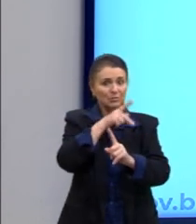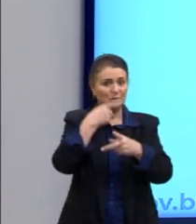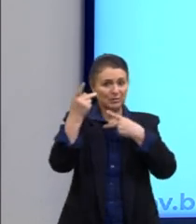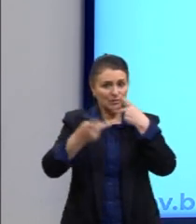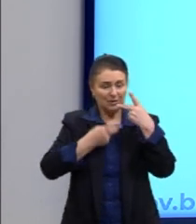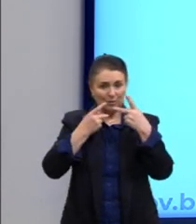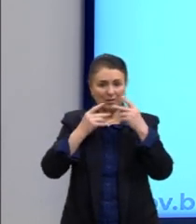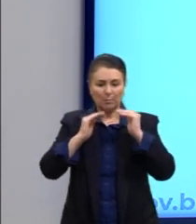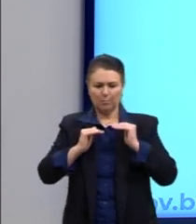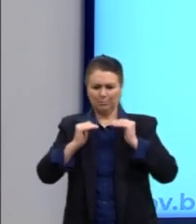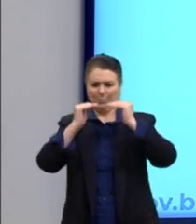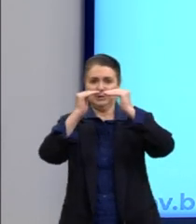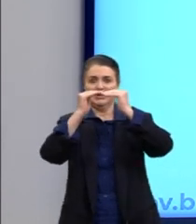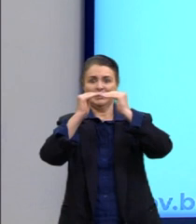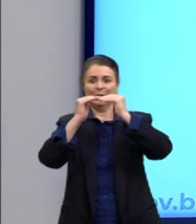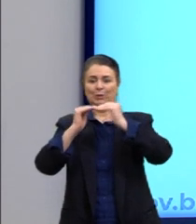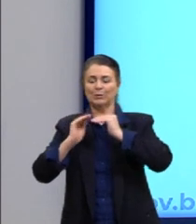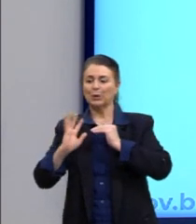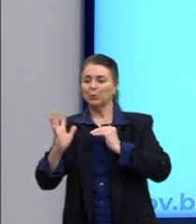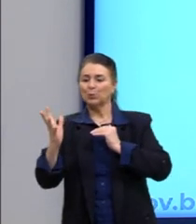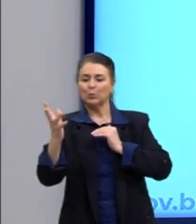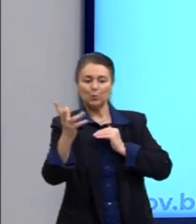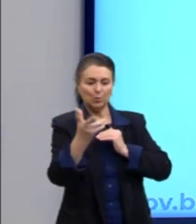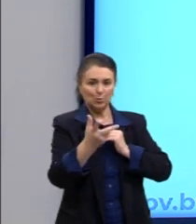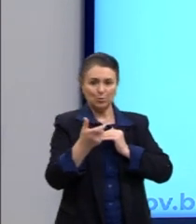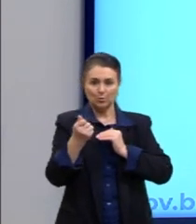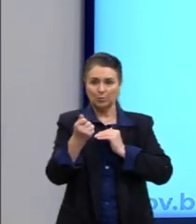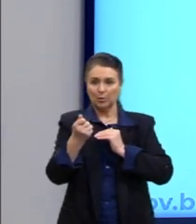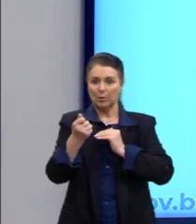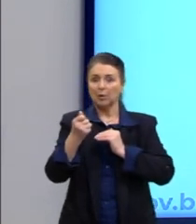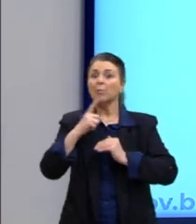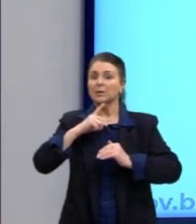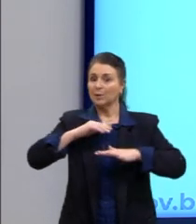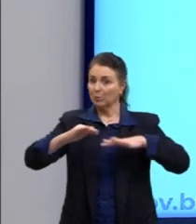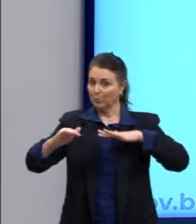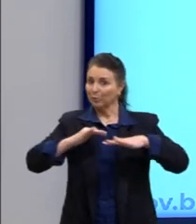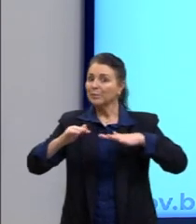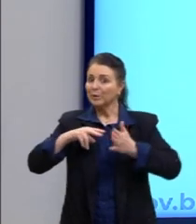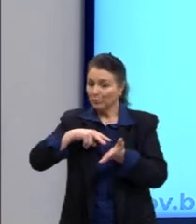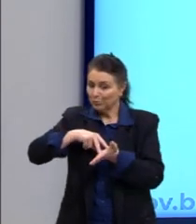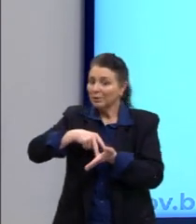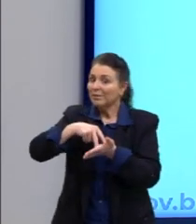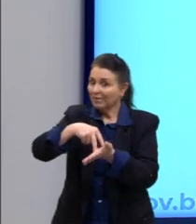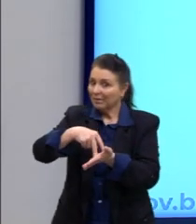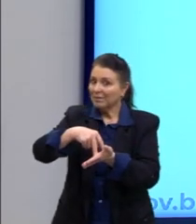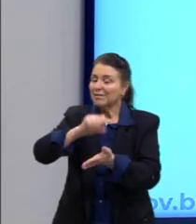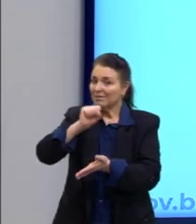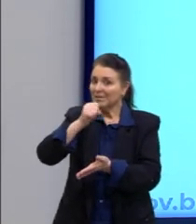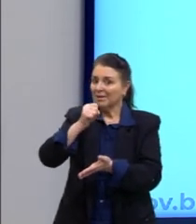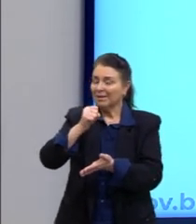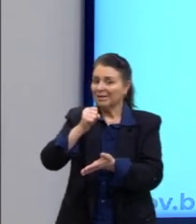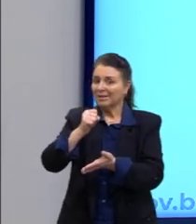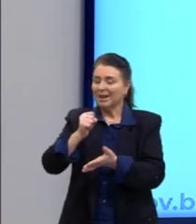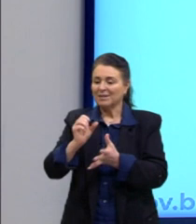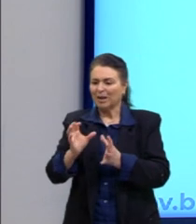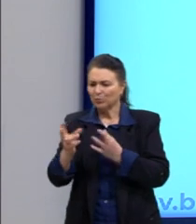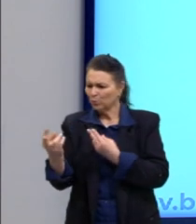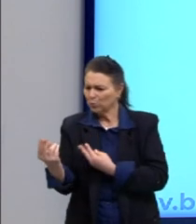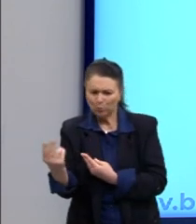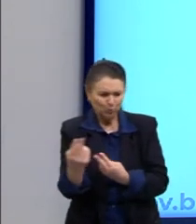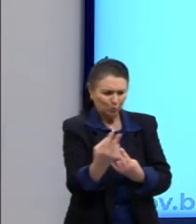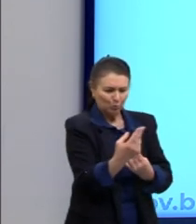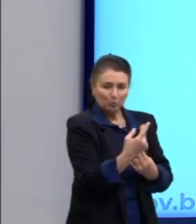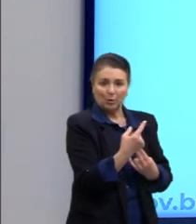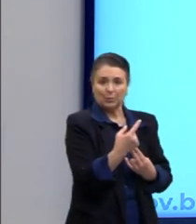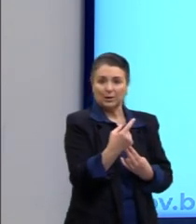padronização do consumo. Mas existem movimentos, claro que vão existir movimentos que resistem a essa homogeneização. E aqui o